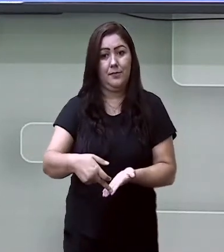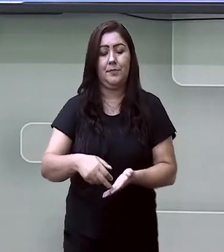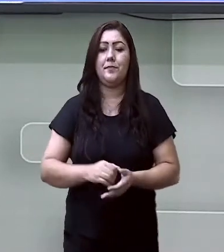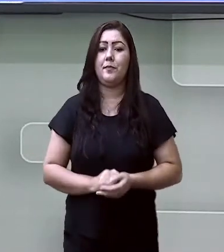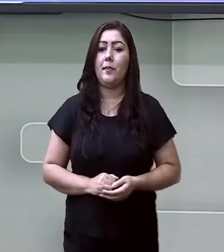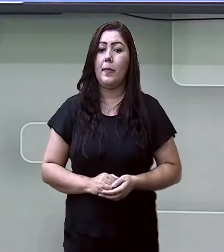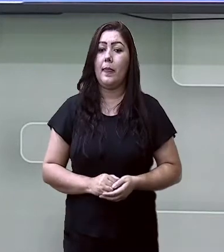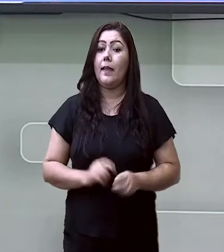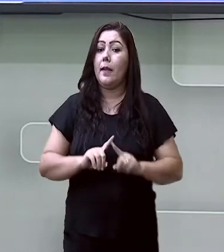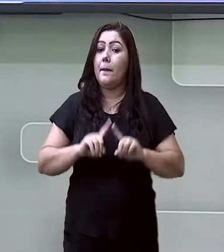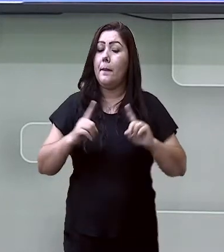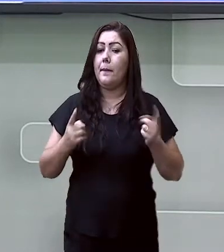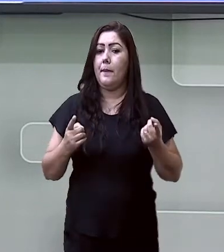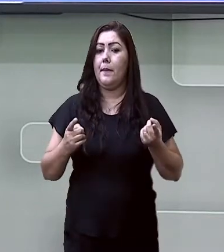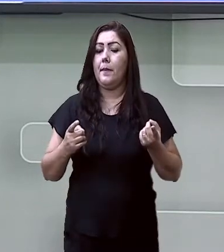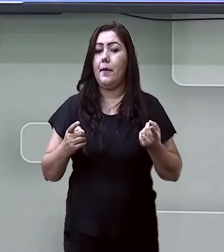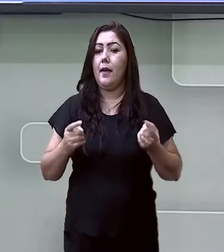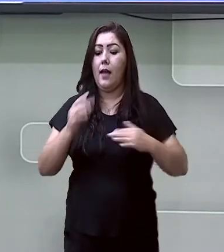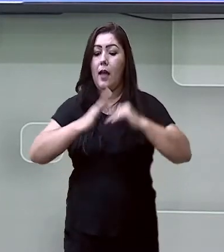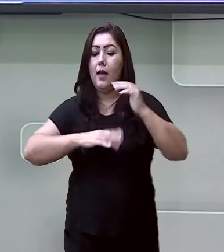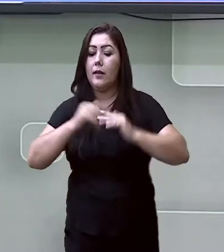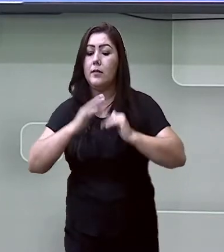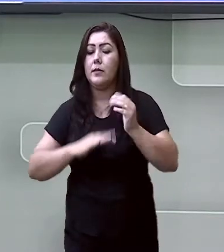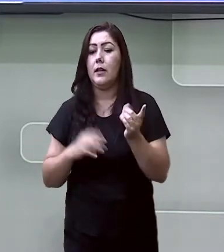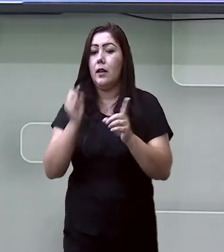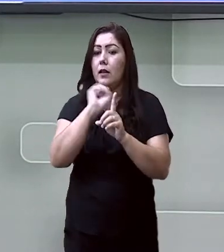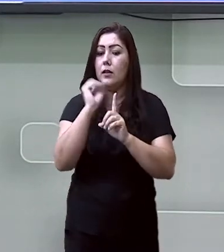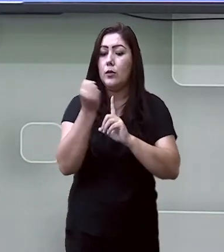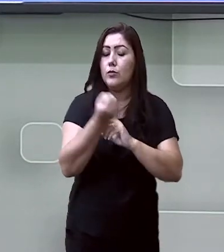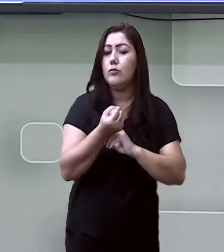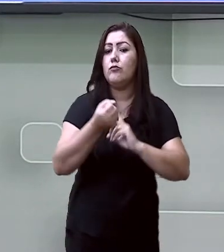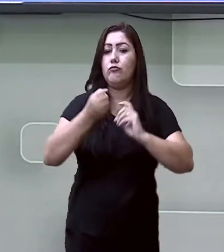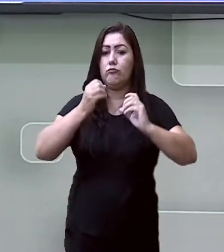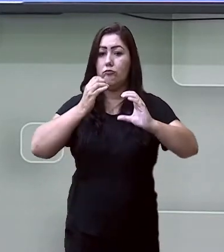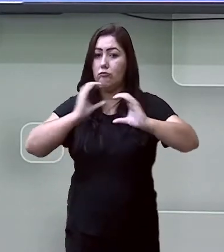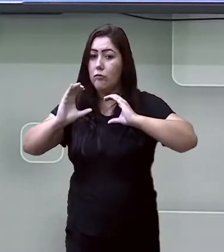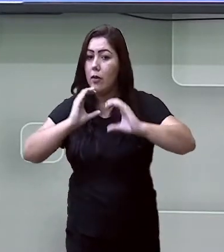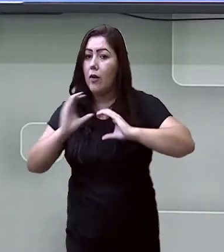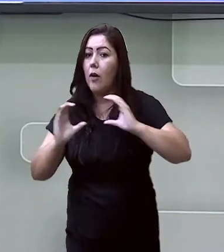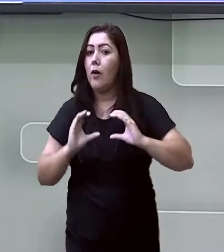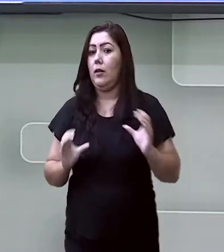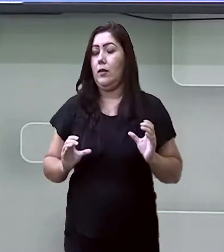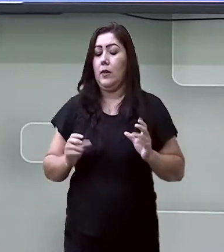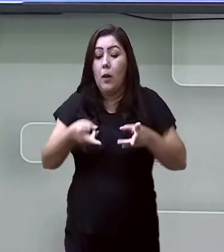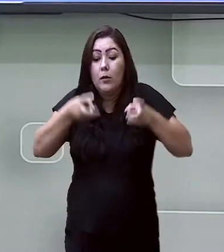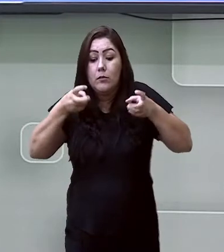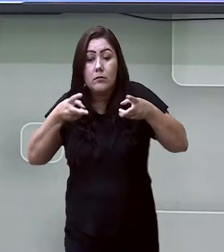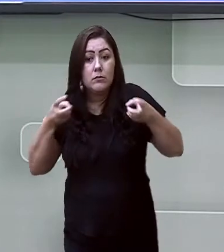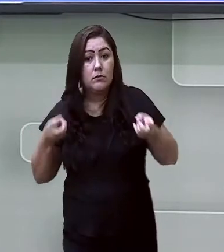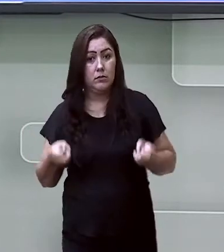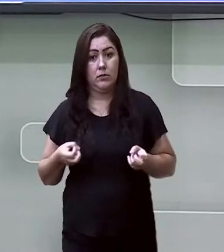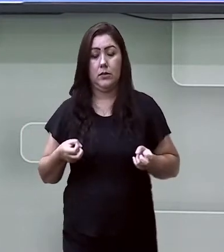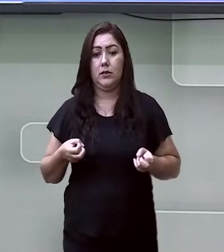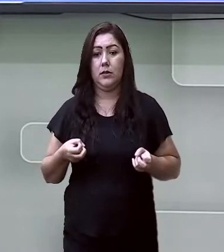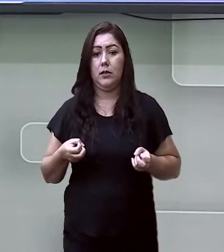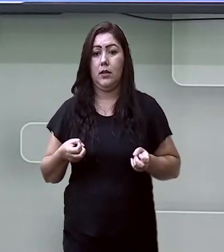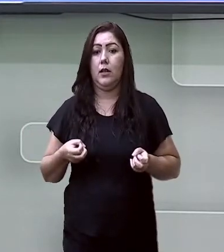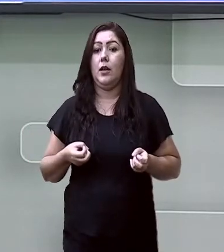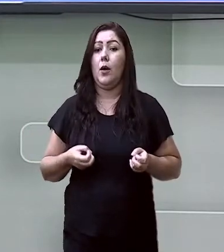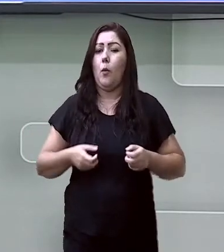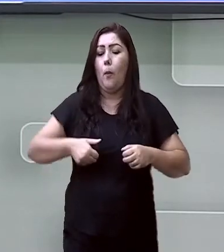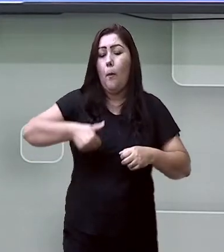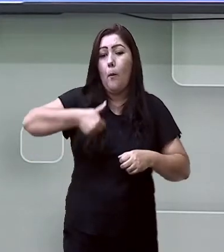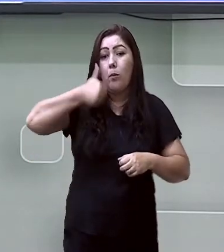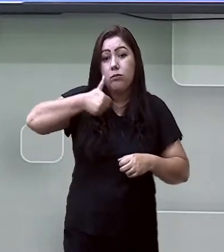social e comunicação que devem ser bem observadas, pois podem passar despercebidas no primeiro ano de